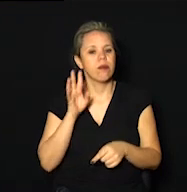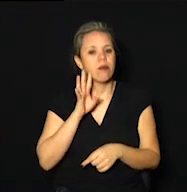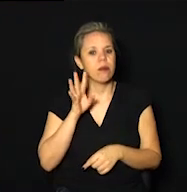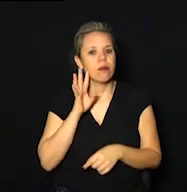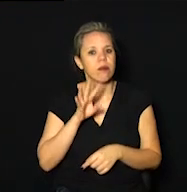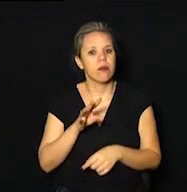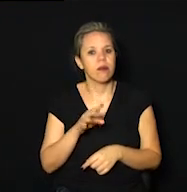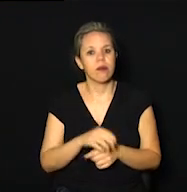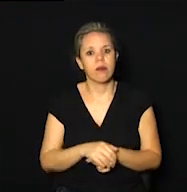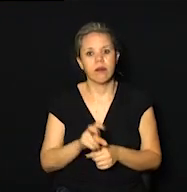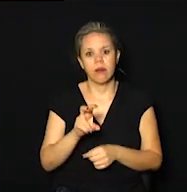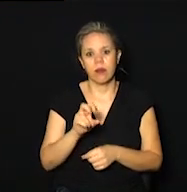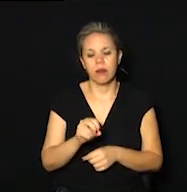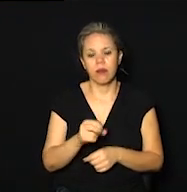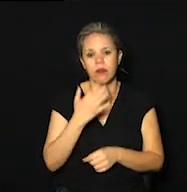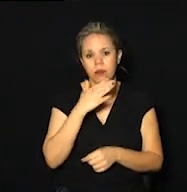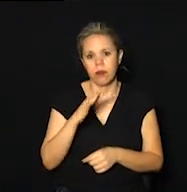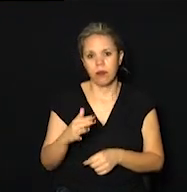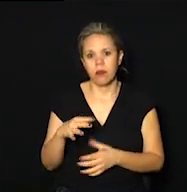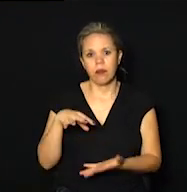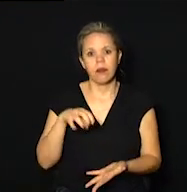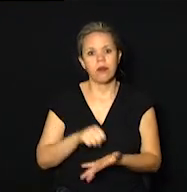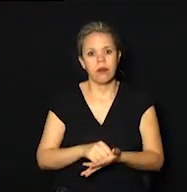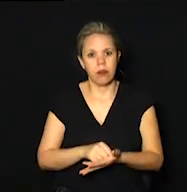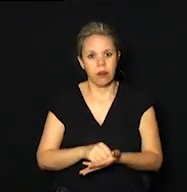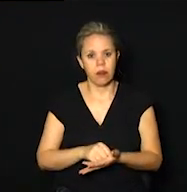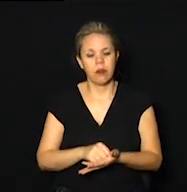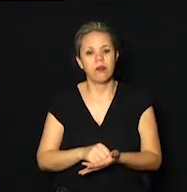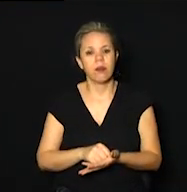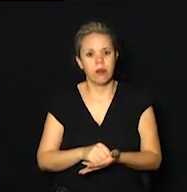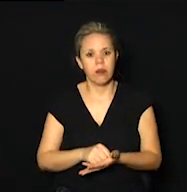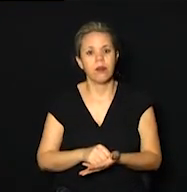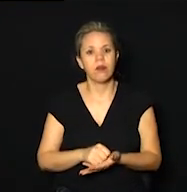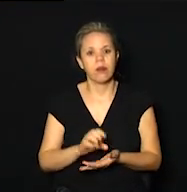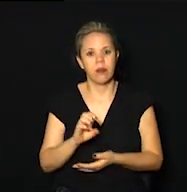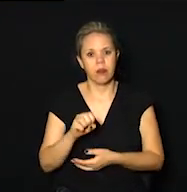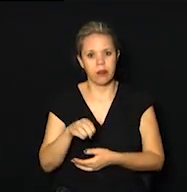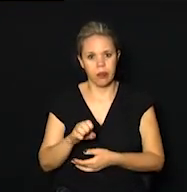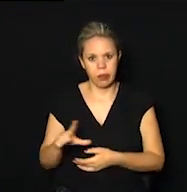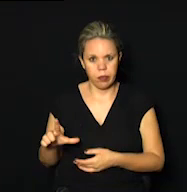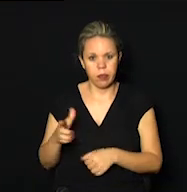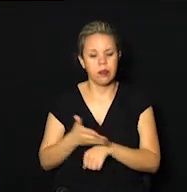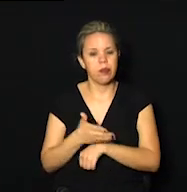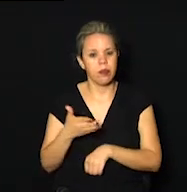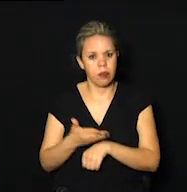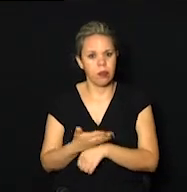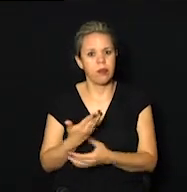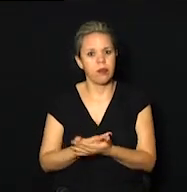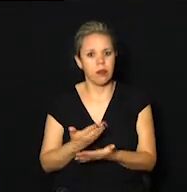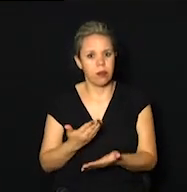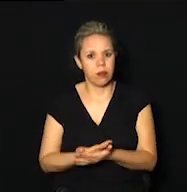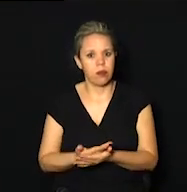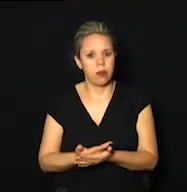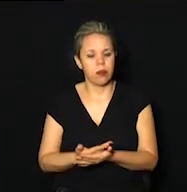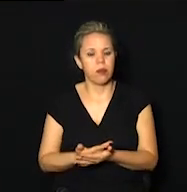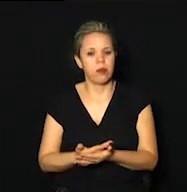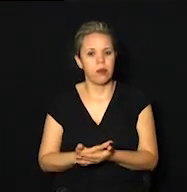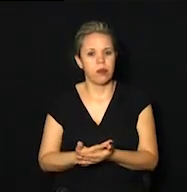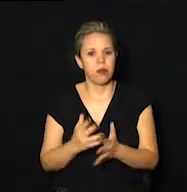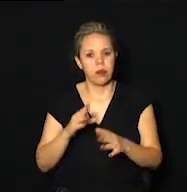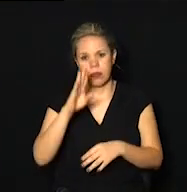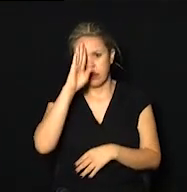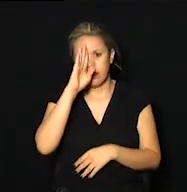cerca de 50 crianças aí cadastradas, inscritas na SEMEL, vão participar dessa aula, que é toda de